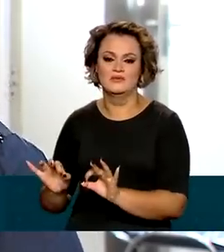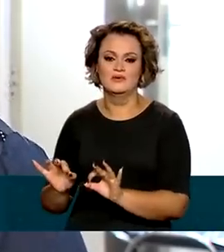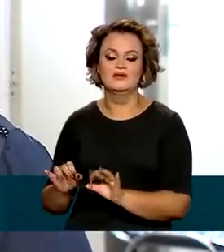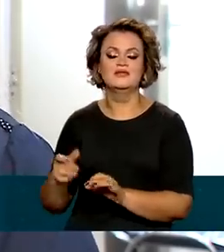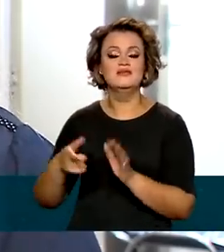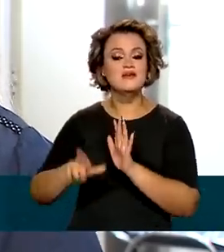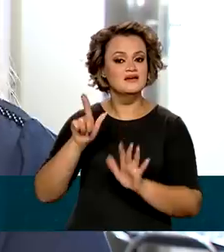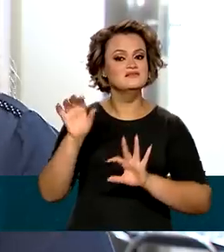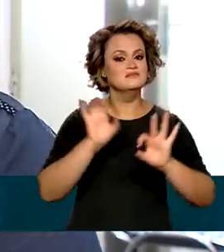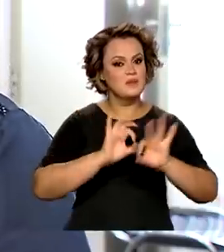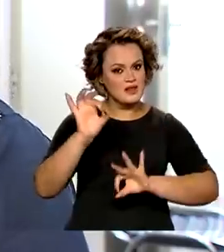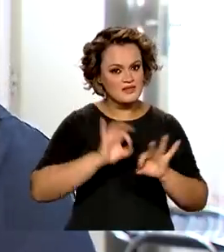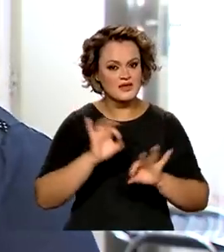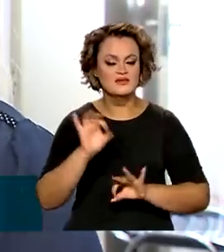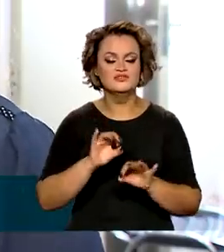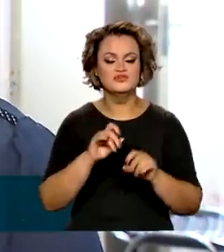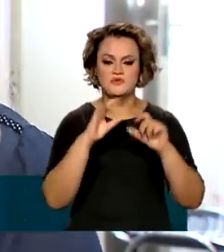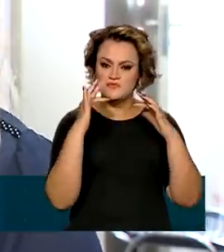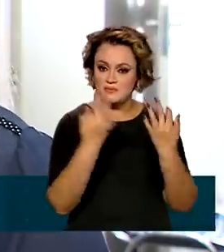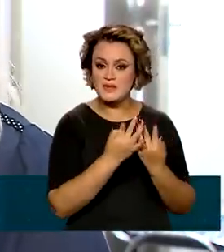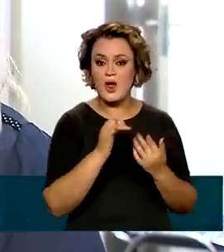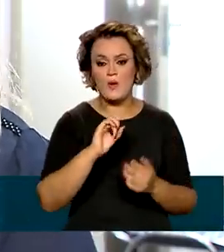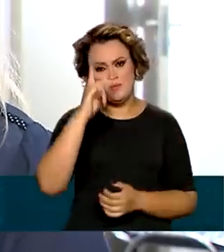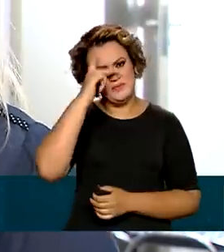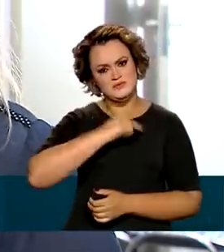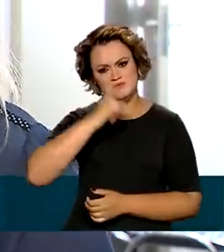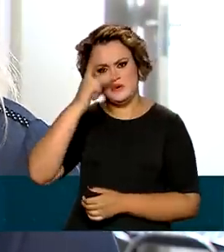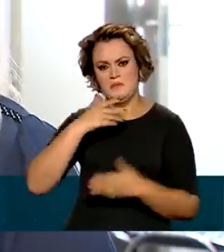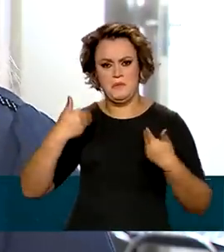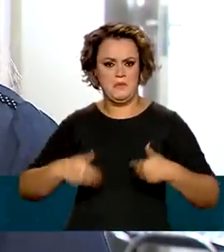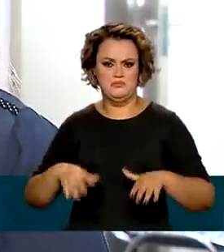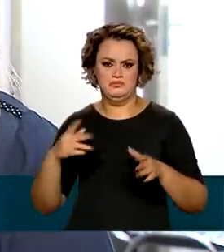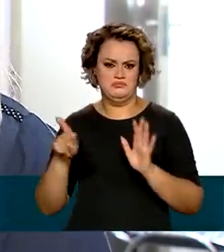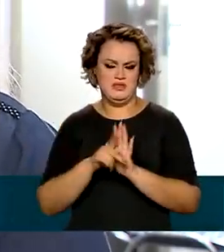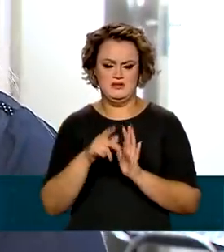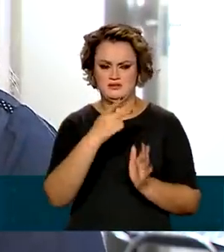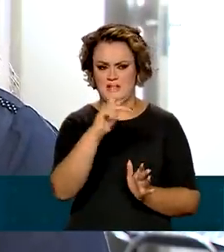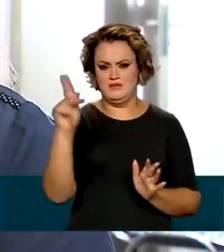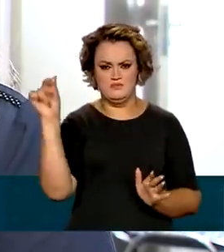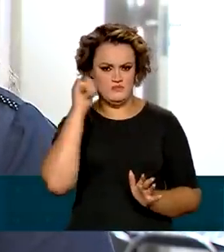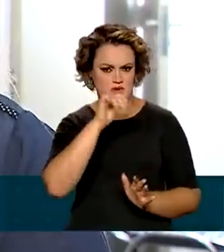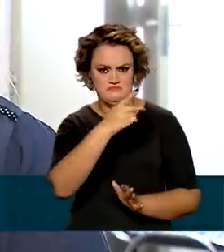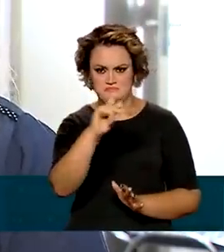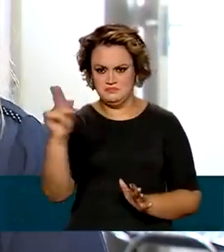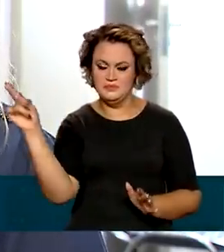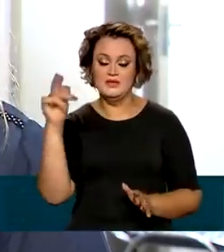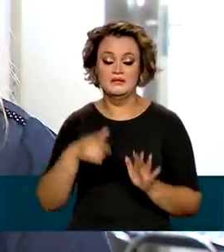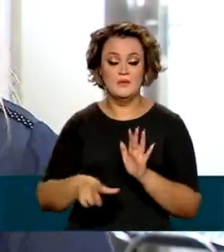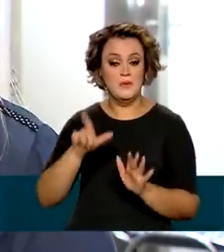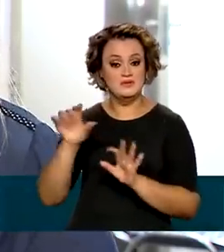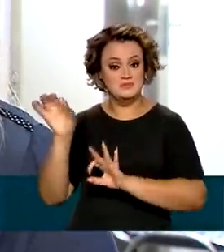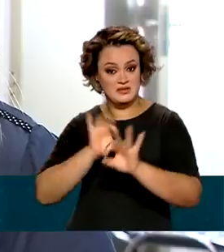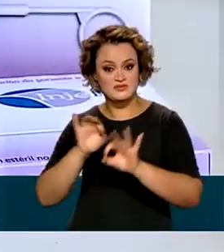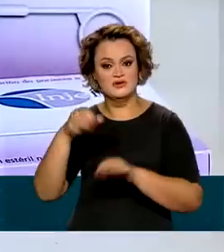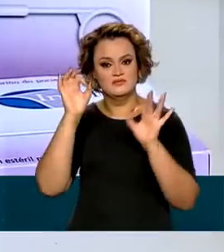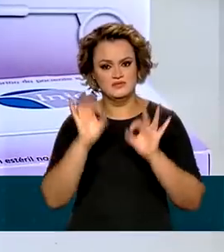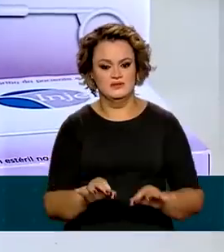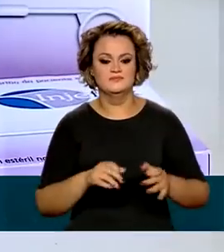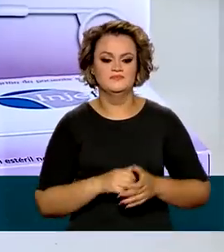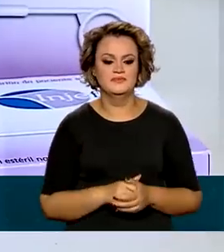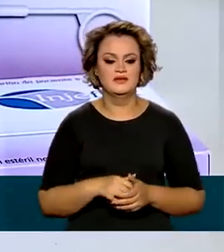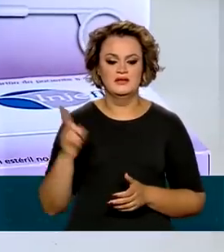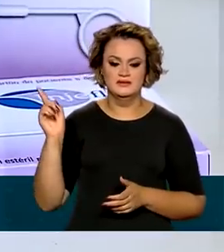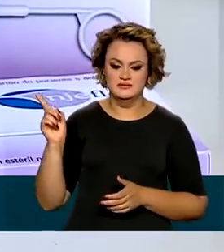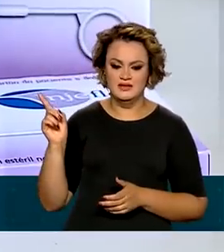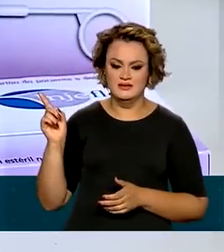programe isso, ou com a família ou ela mesmo, né? O corpo é dela. Então, planejar é o ideal. Além